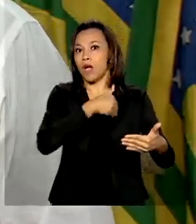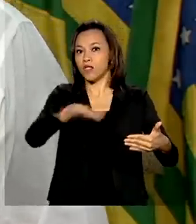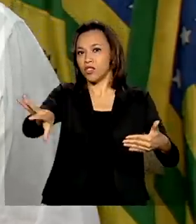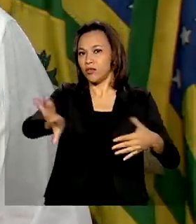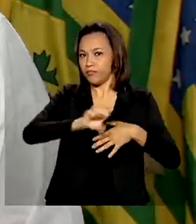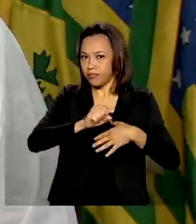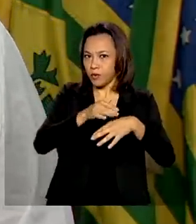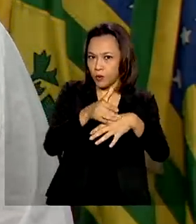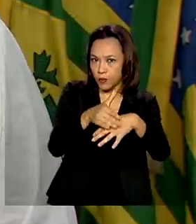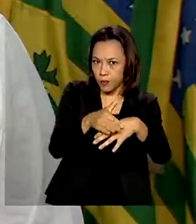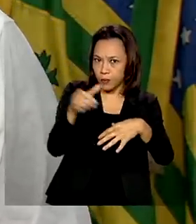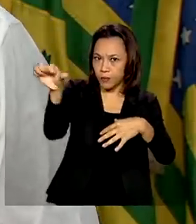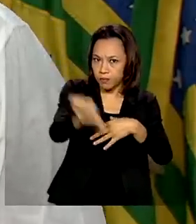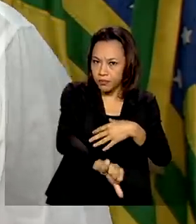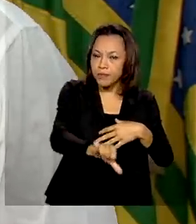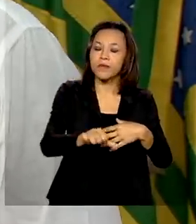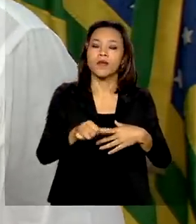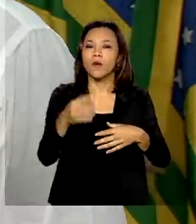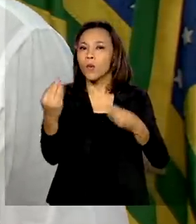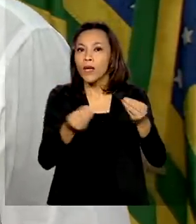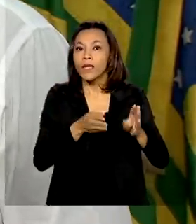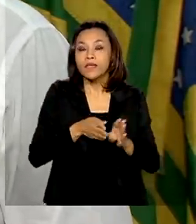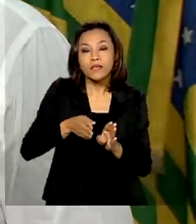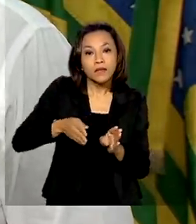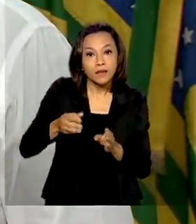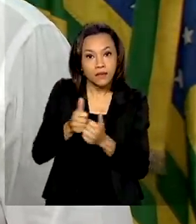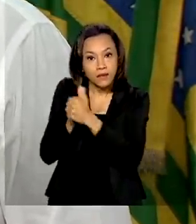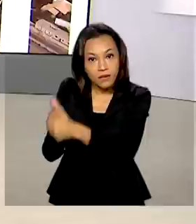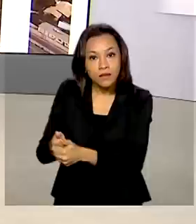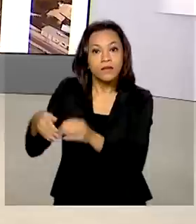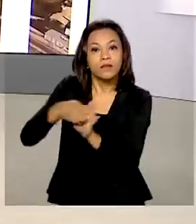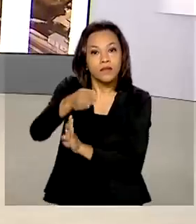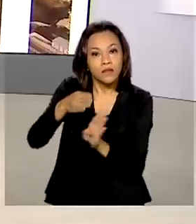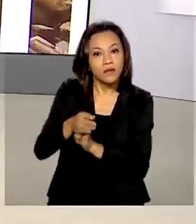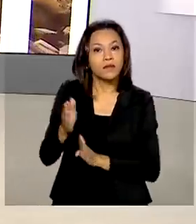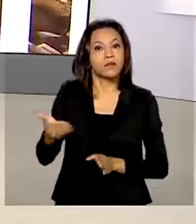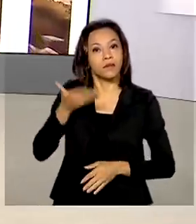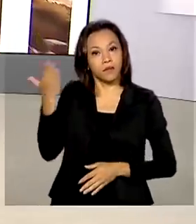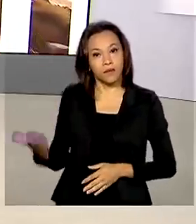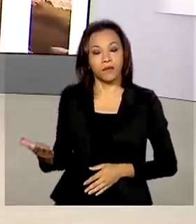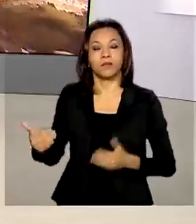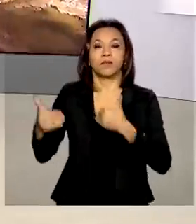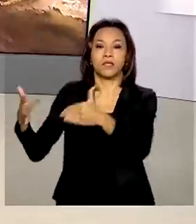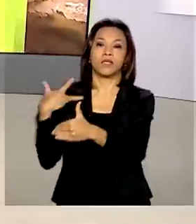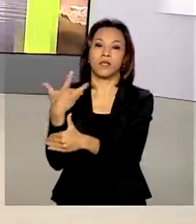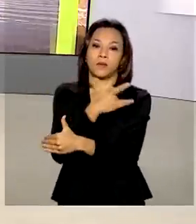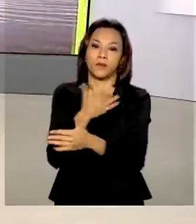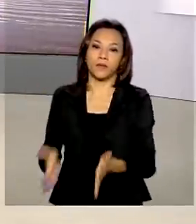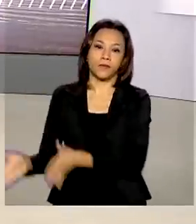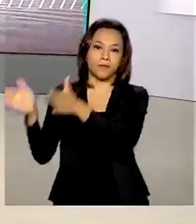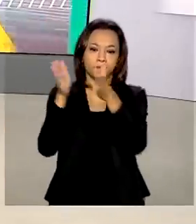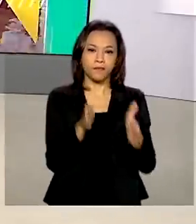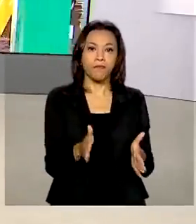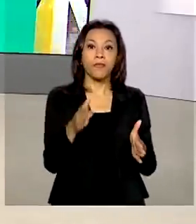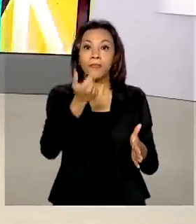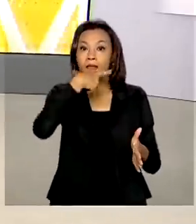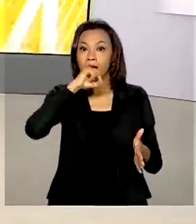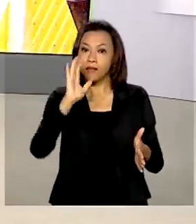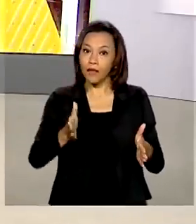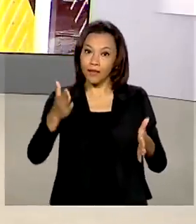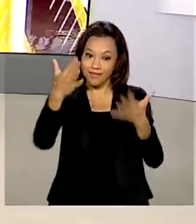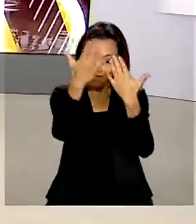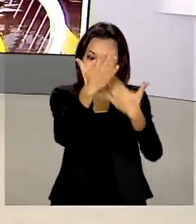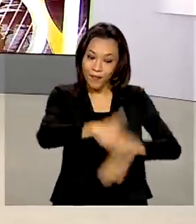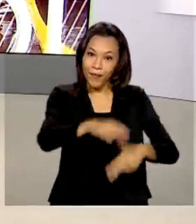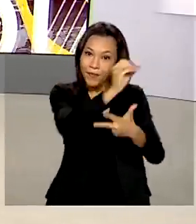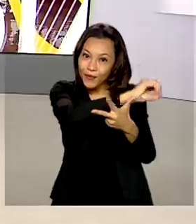a partir das orientações do Ministério da Saúde. Quem está inscrito na edição 2020 do Enem